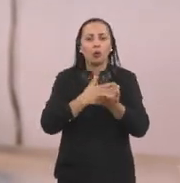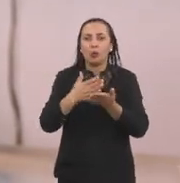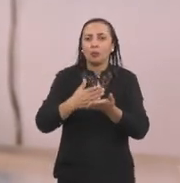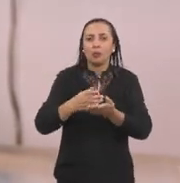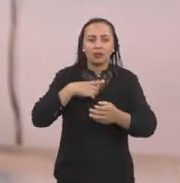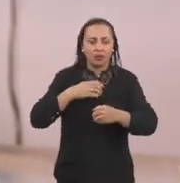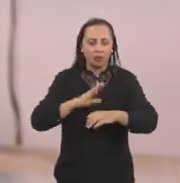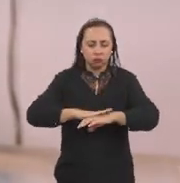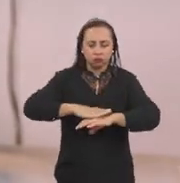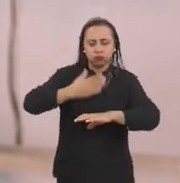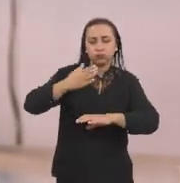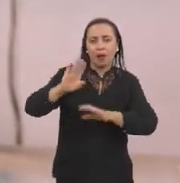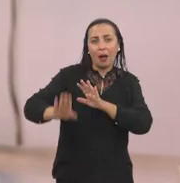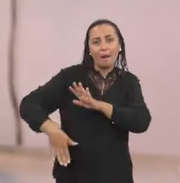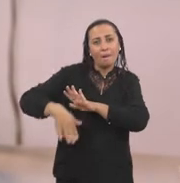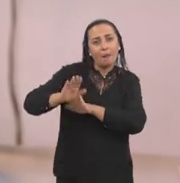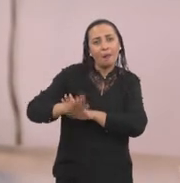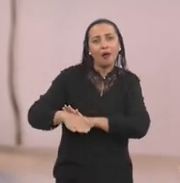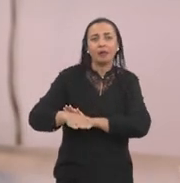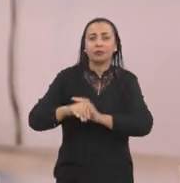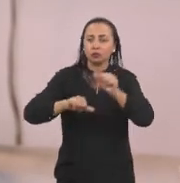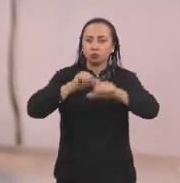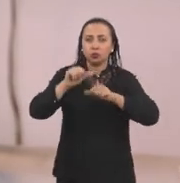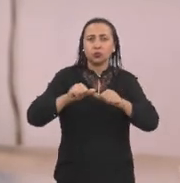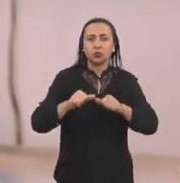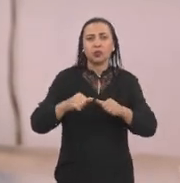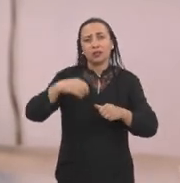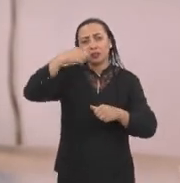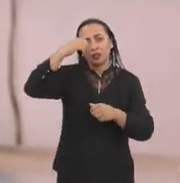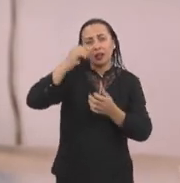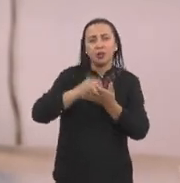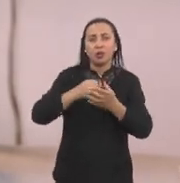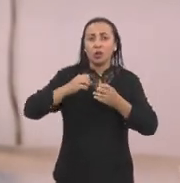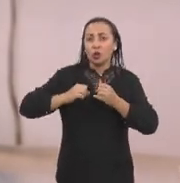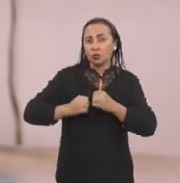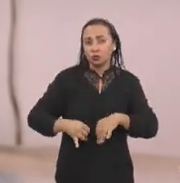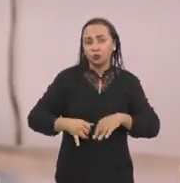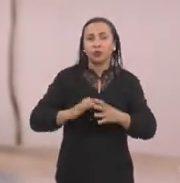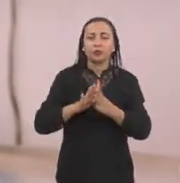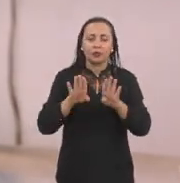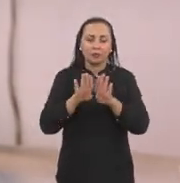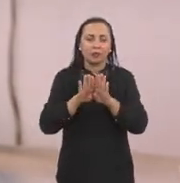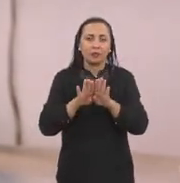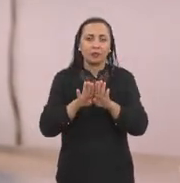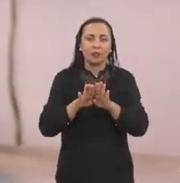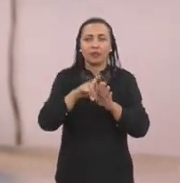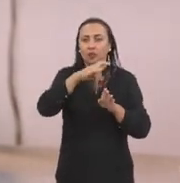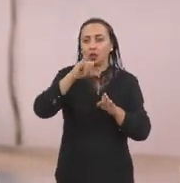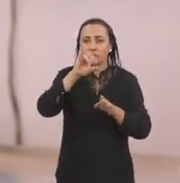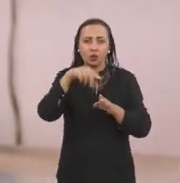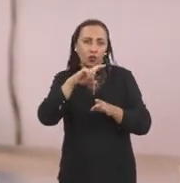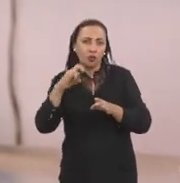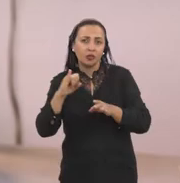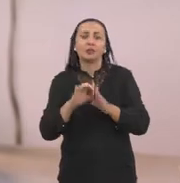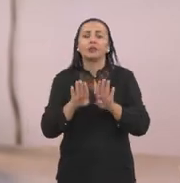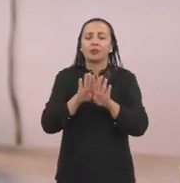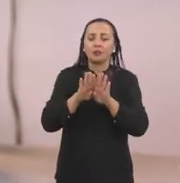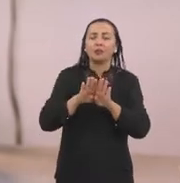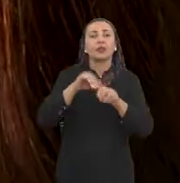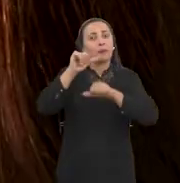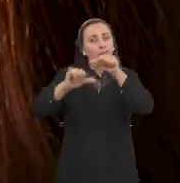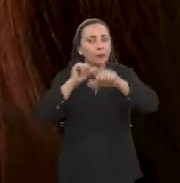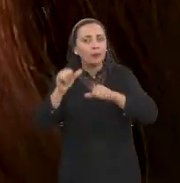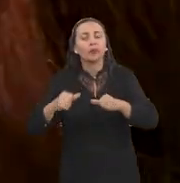inchaço na perna, alteração na urina perceptível, são pacientes que são candidatos para fazer exames básicos de rastreio para